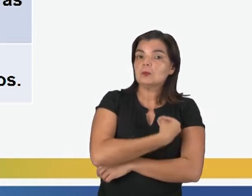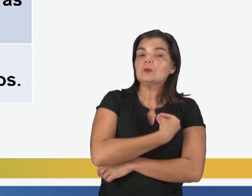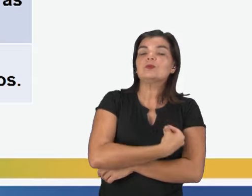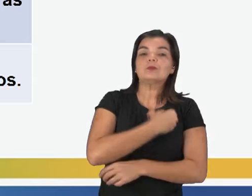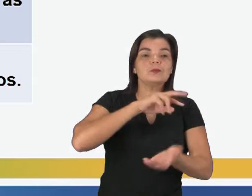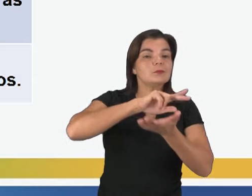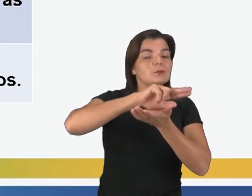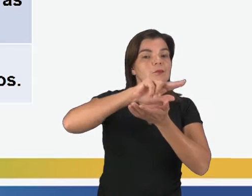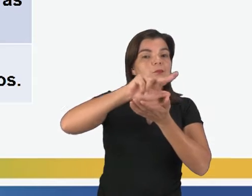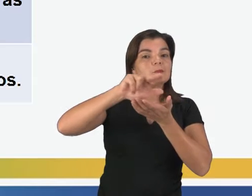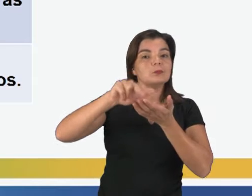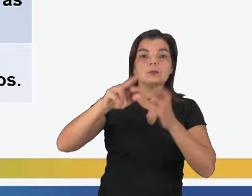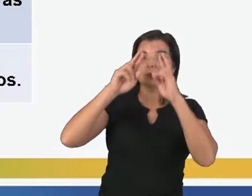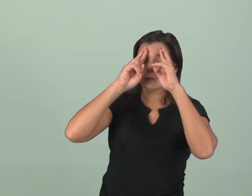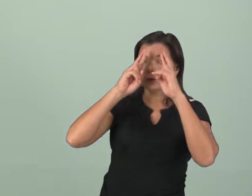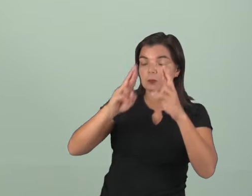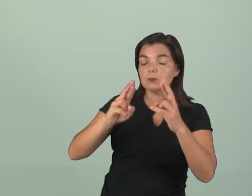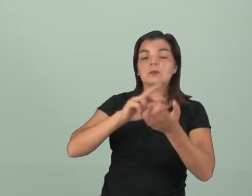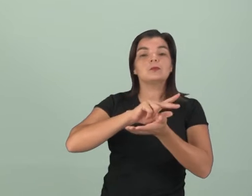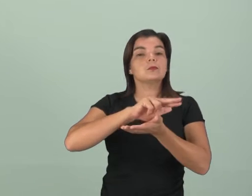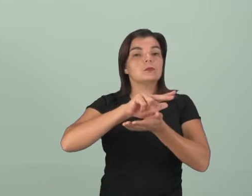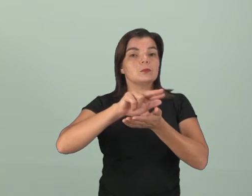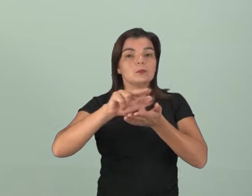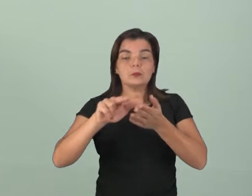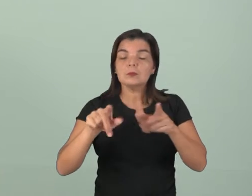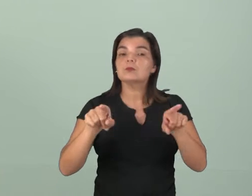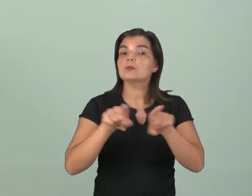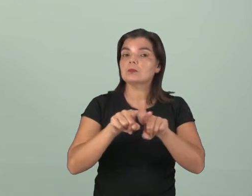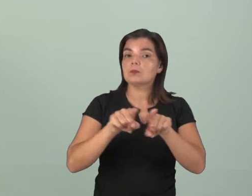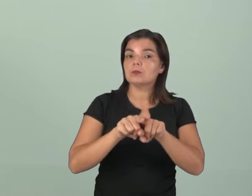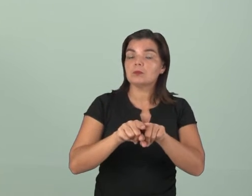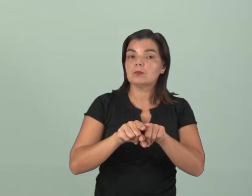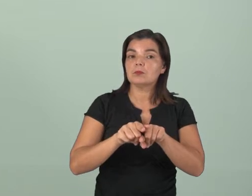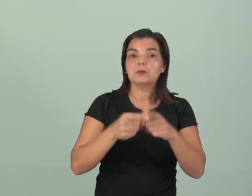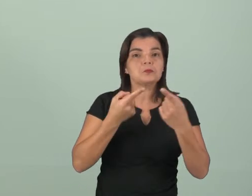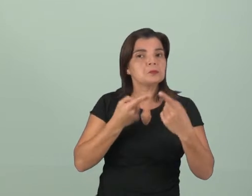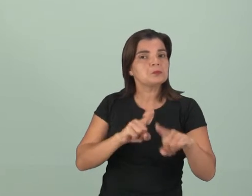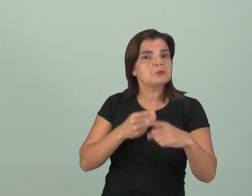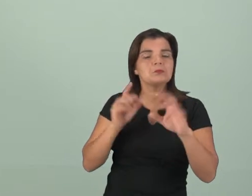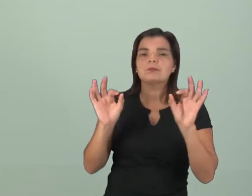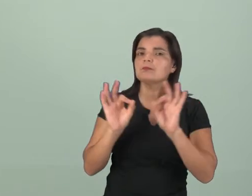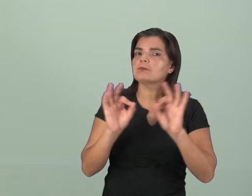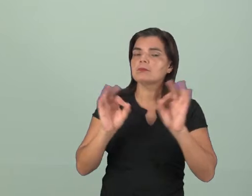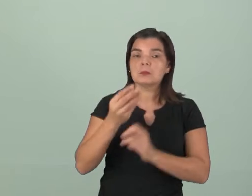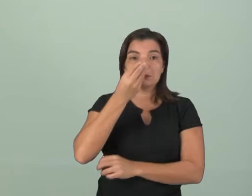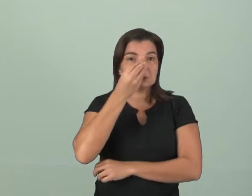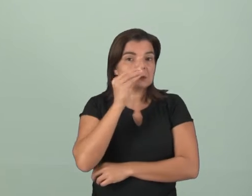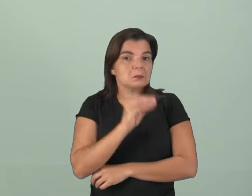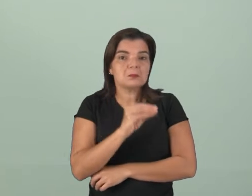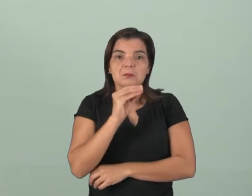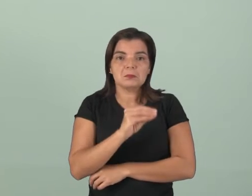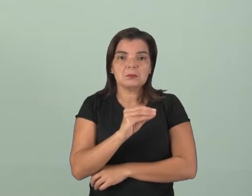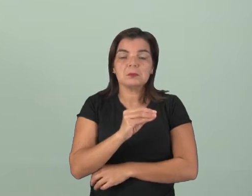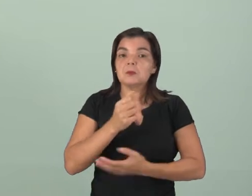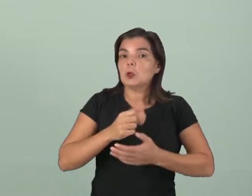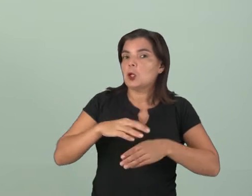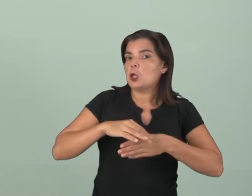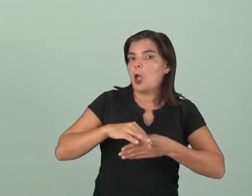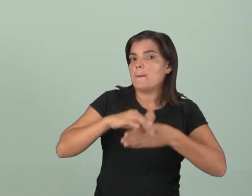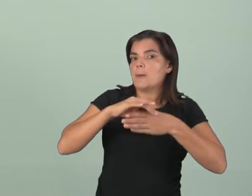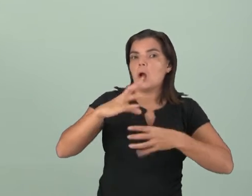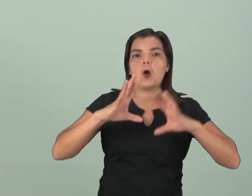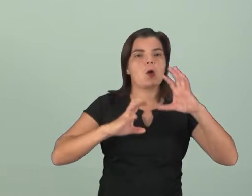plural, o respeito à diversidade. Ele não vai perseguir, discriminar e apoiar